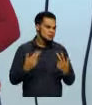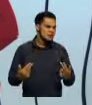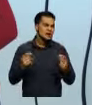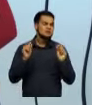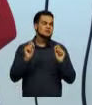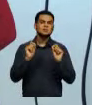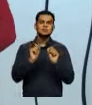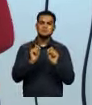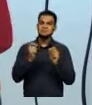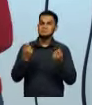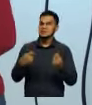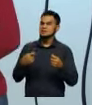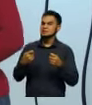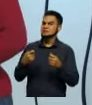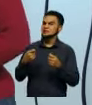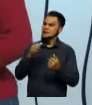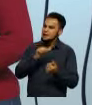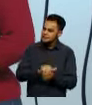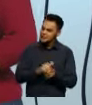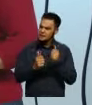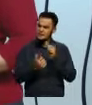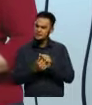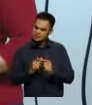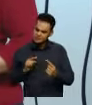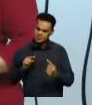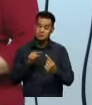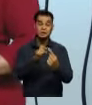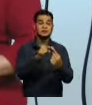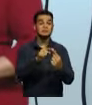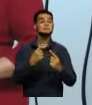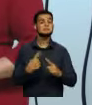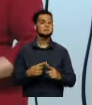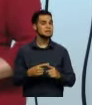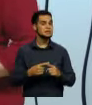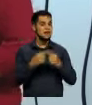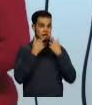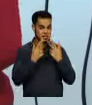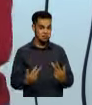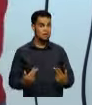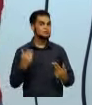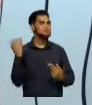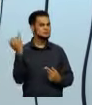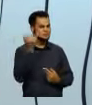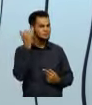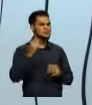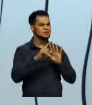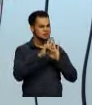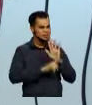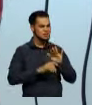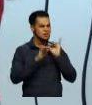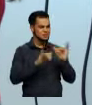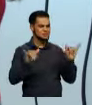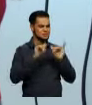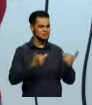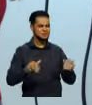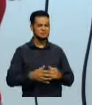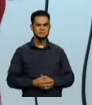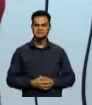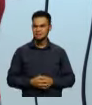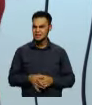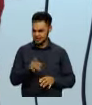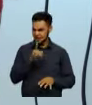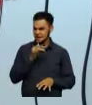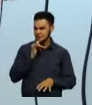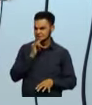adequada. A linguagem, ela é fundamental num texto publicitário. Por exemplo,